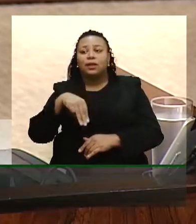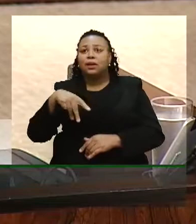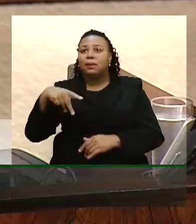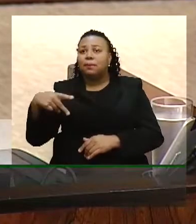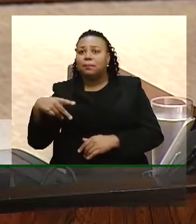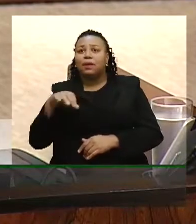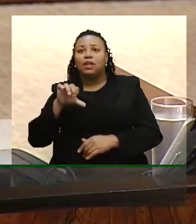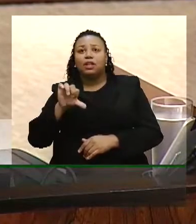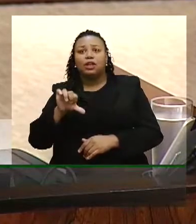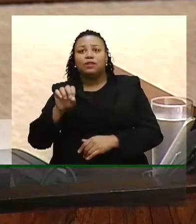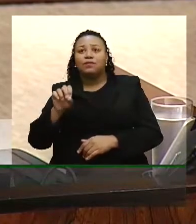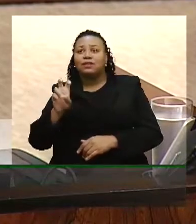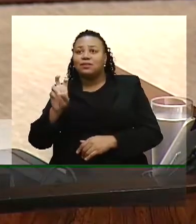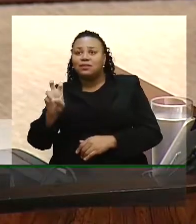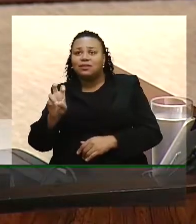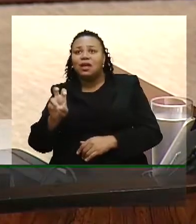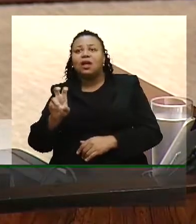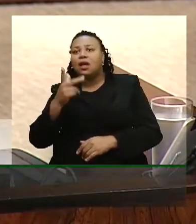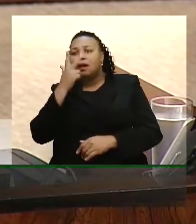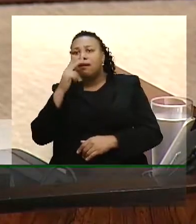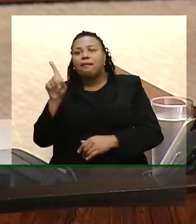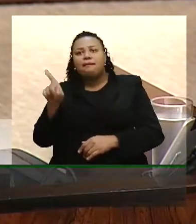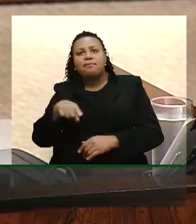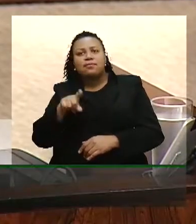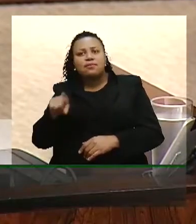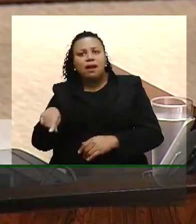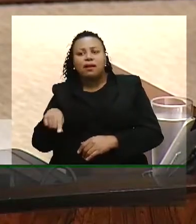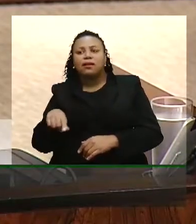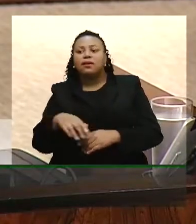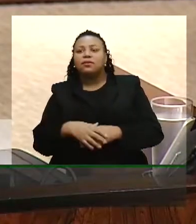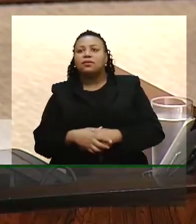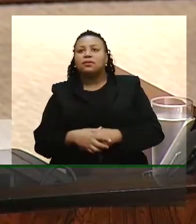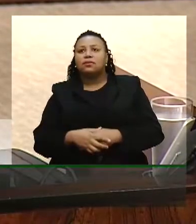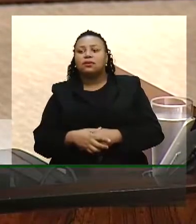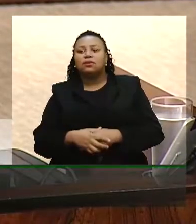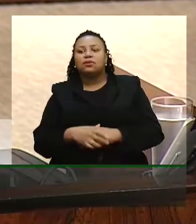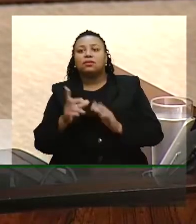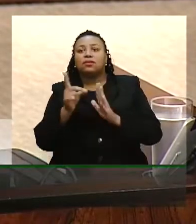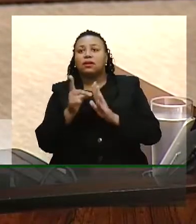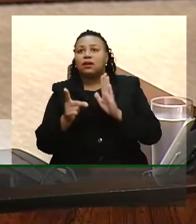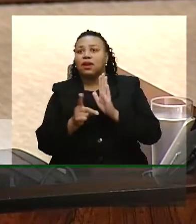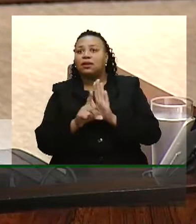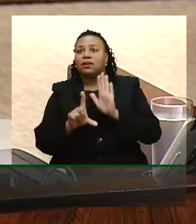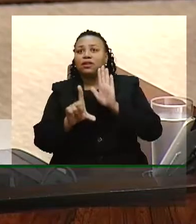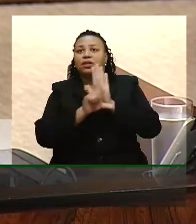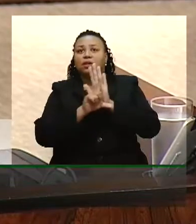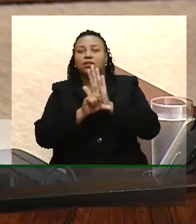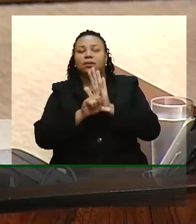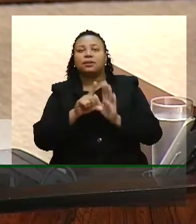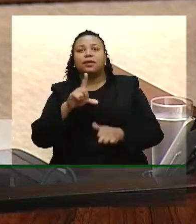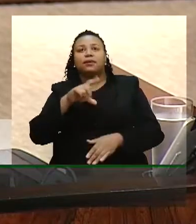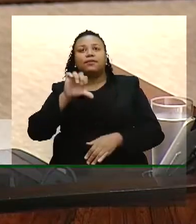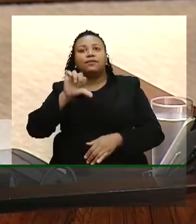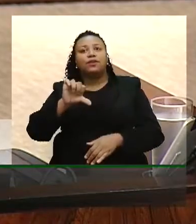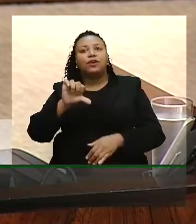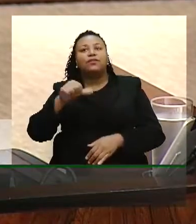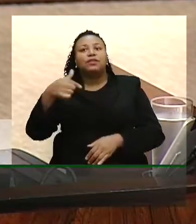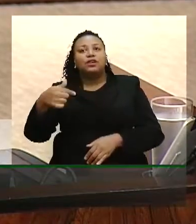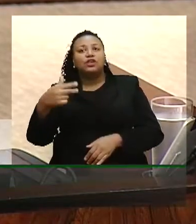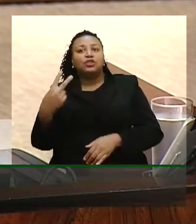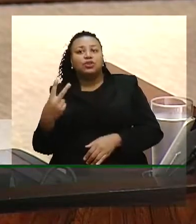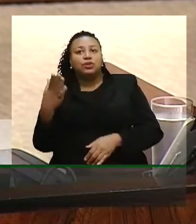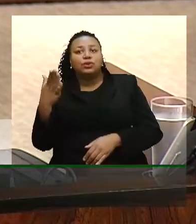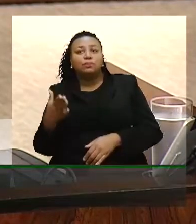905, revoga dispositivos do Decreto-Lei nº 972, de